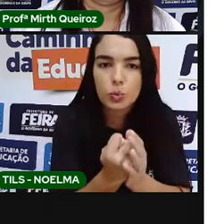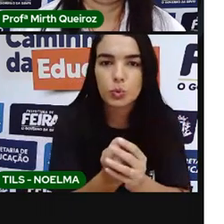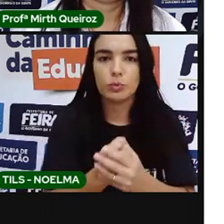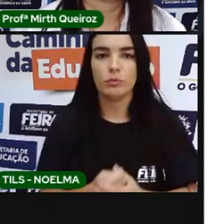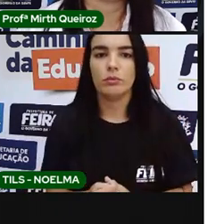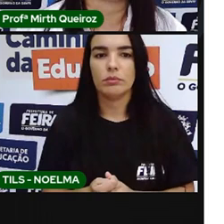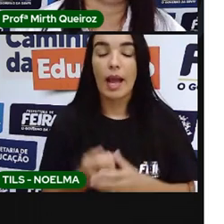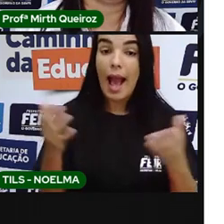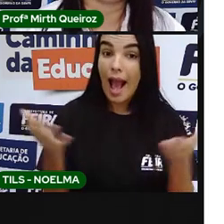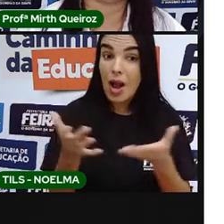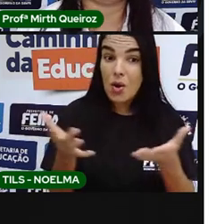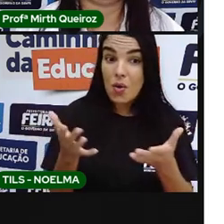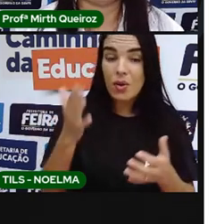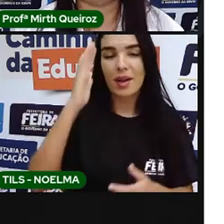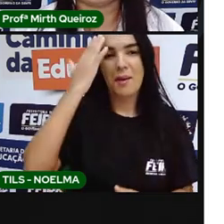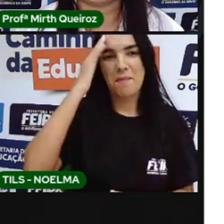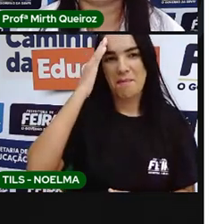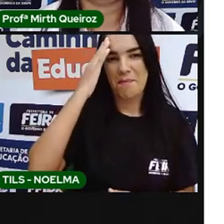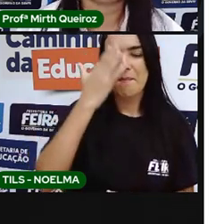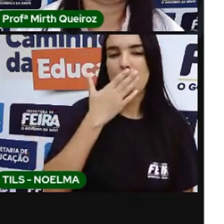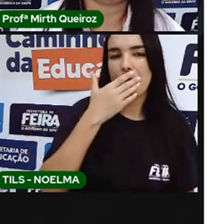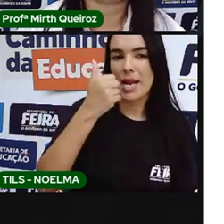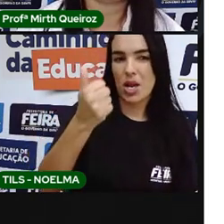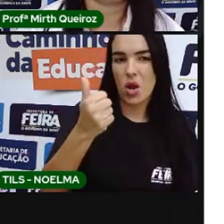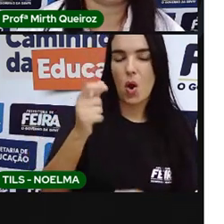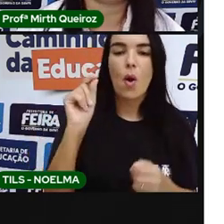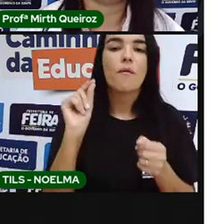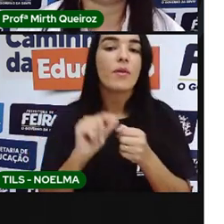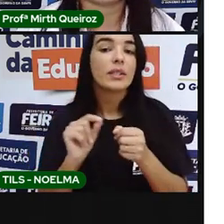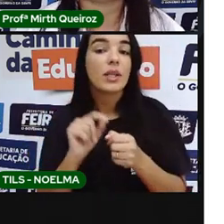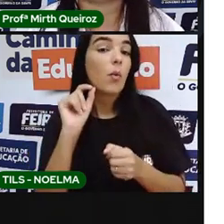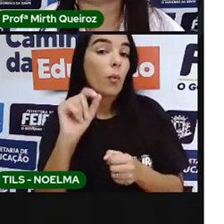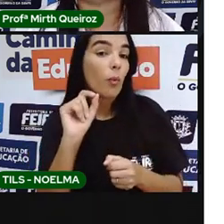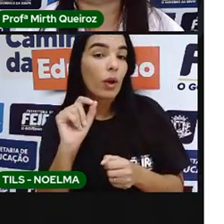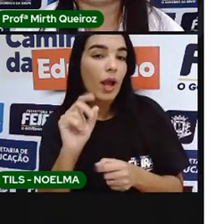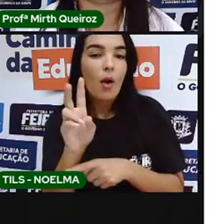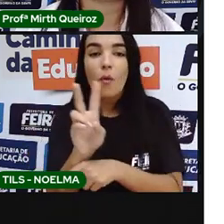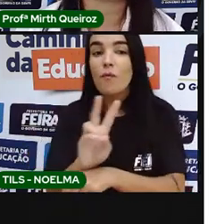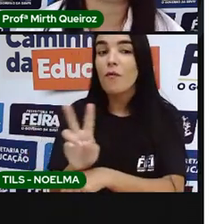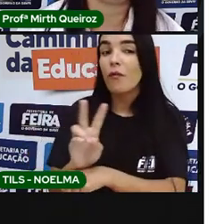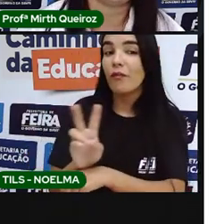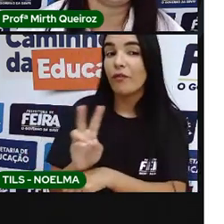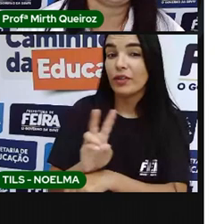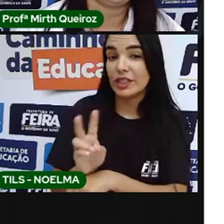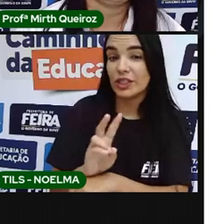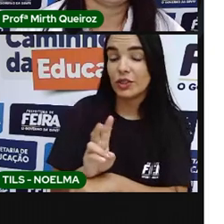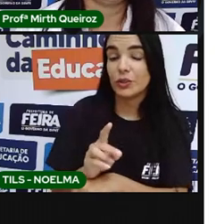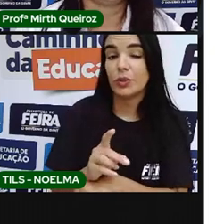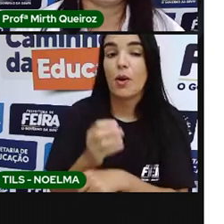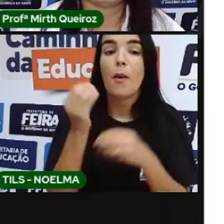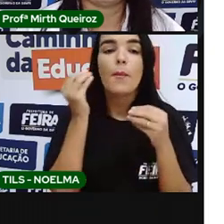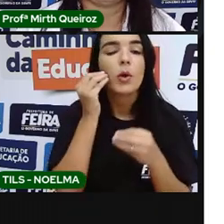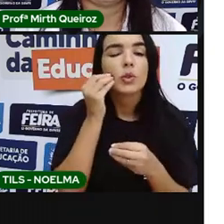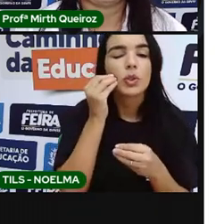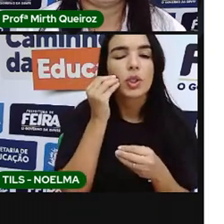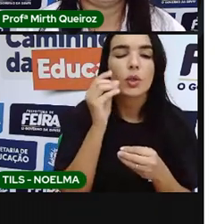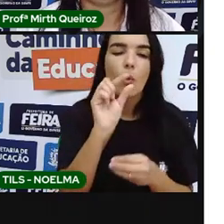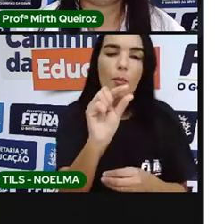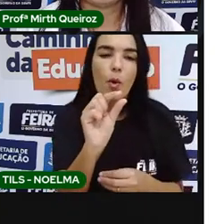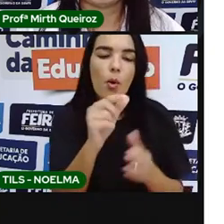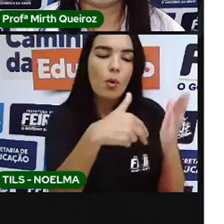E para a gente compreender melhor aí, Aprender um pouquinho mais sobre o Gendas, sobre o Debré, temos aí